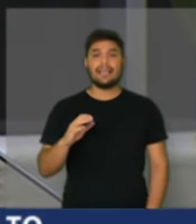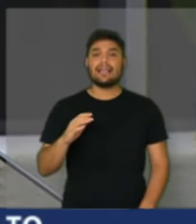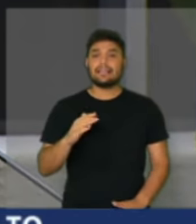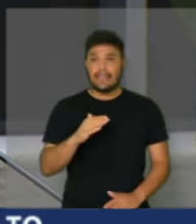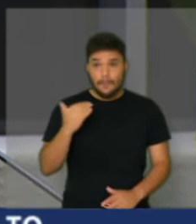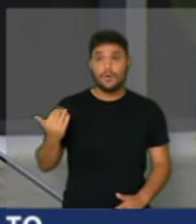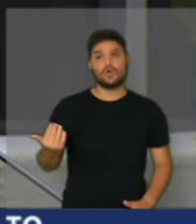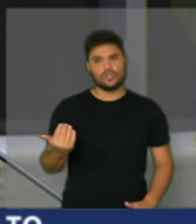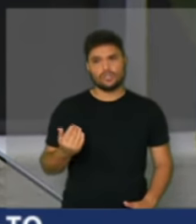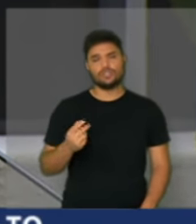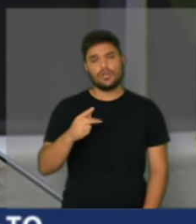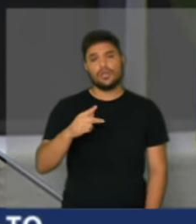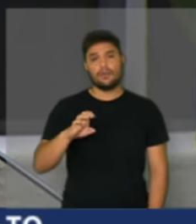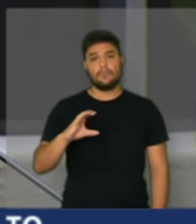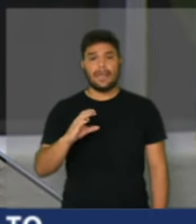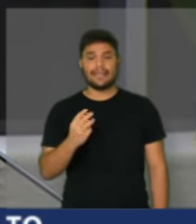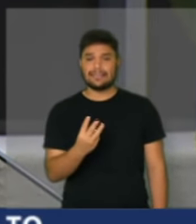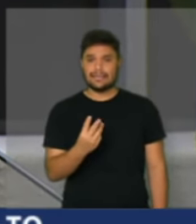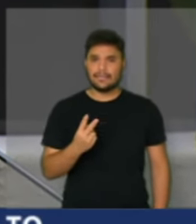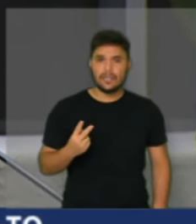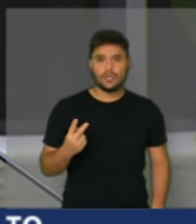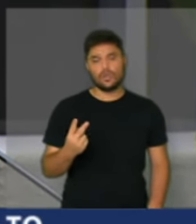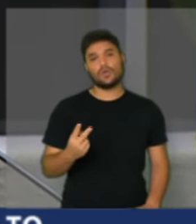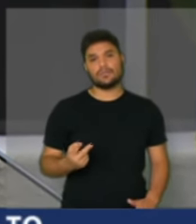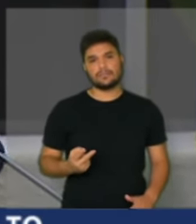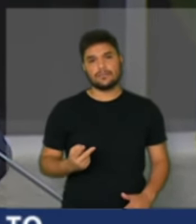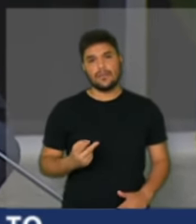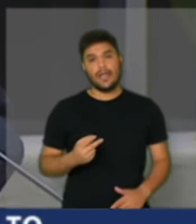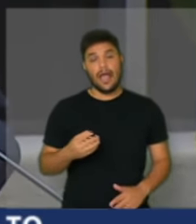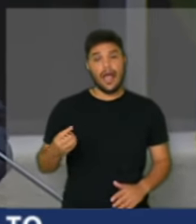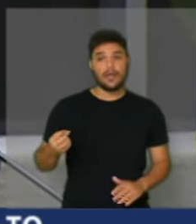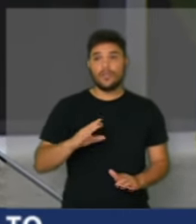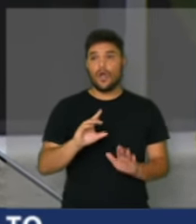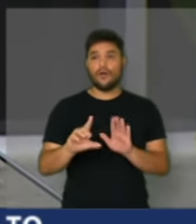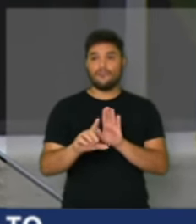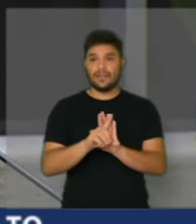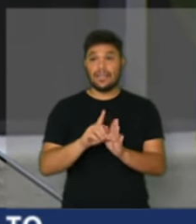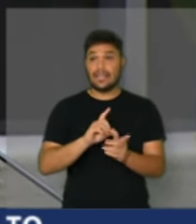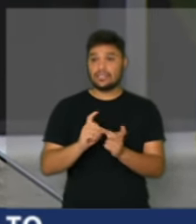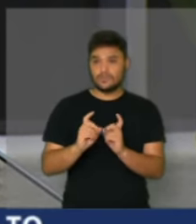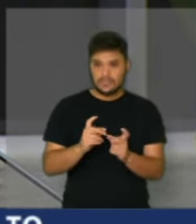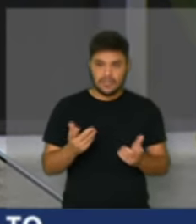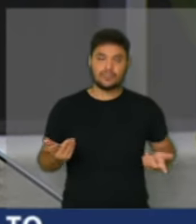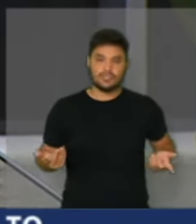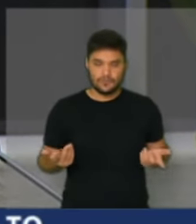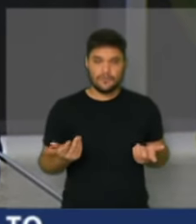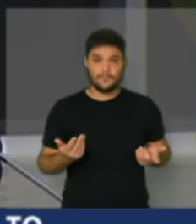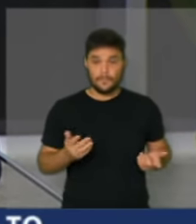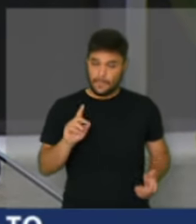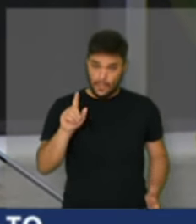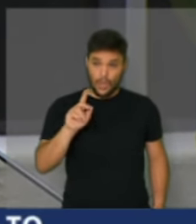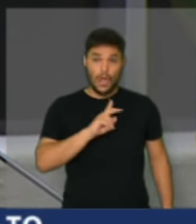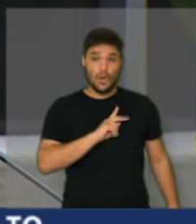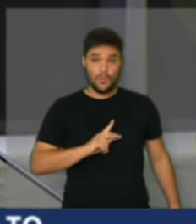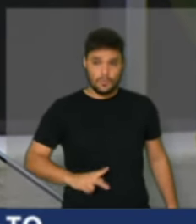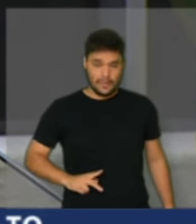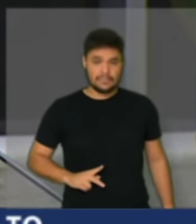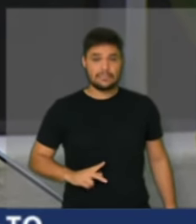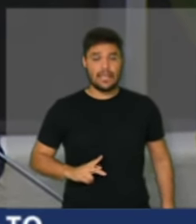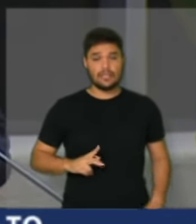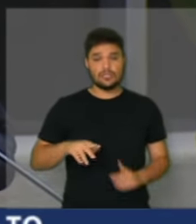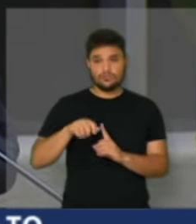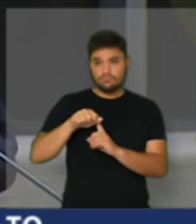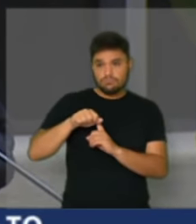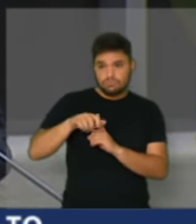PEC 32, ou seja, a reforma administrativa. O presidente do Banco